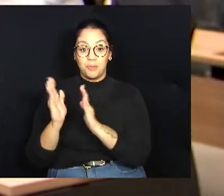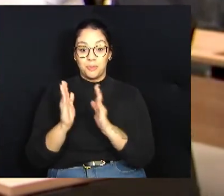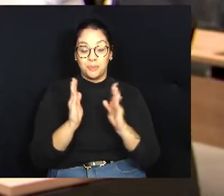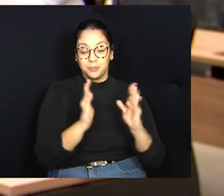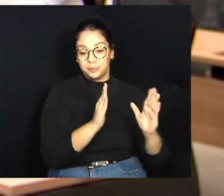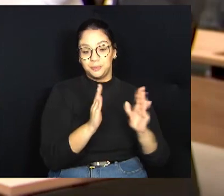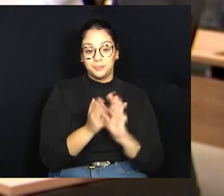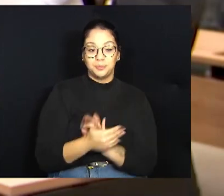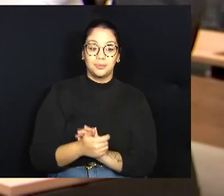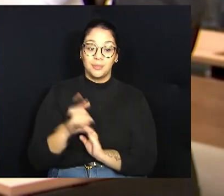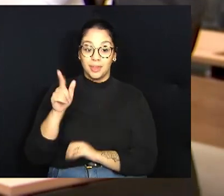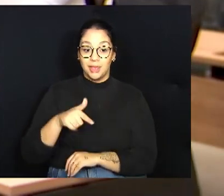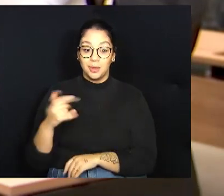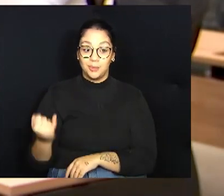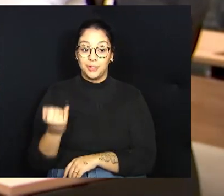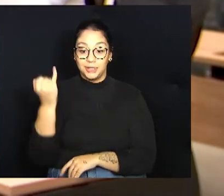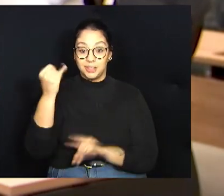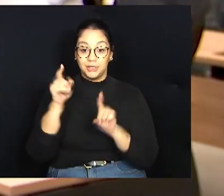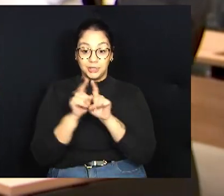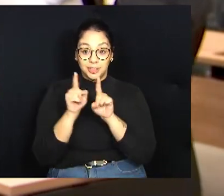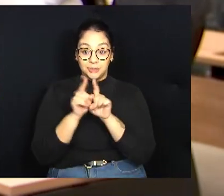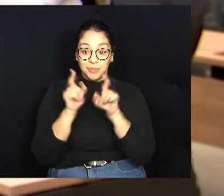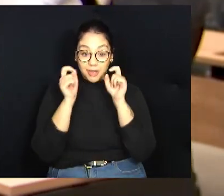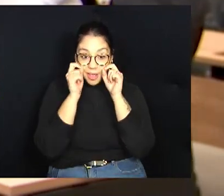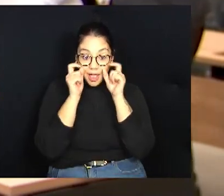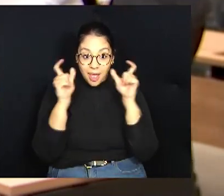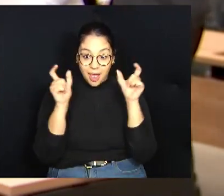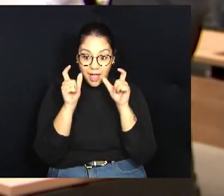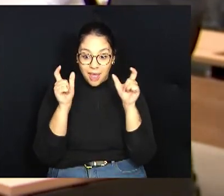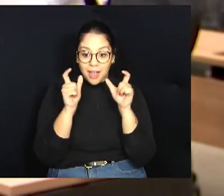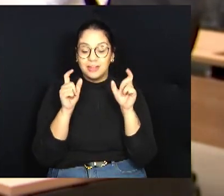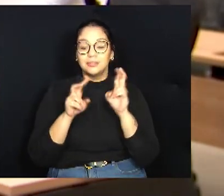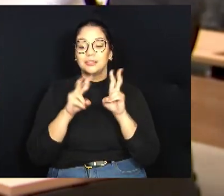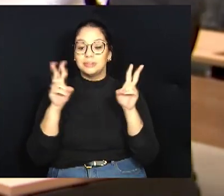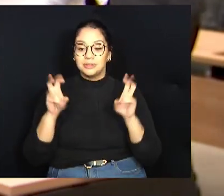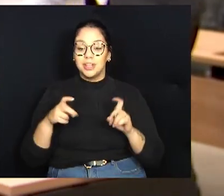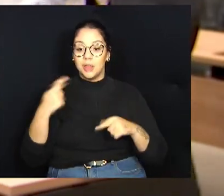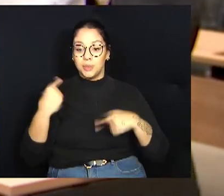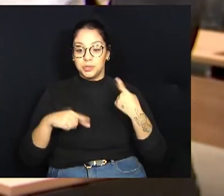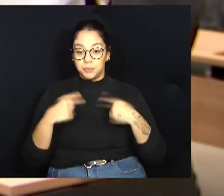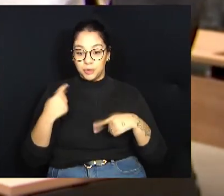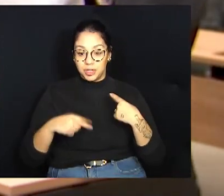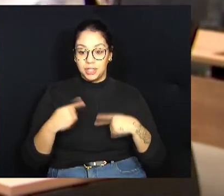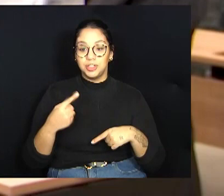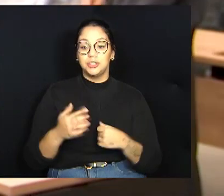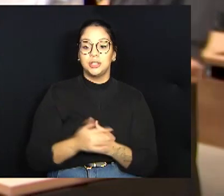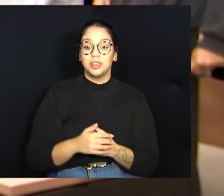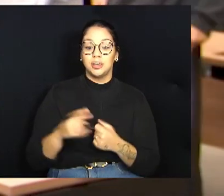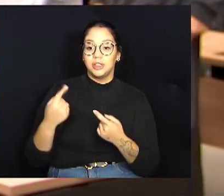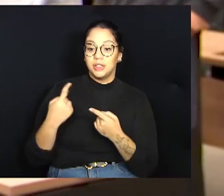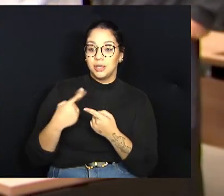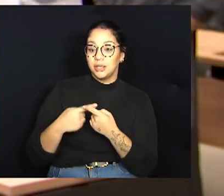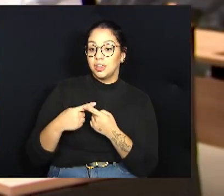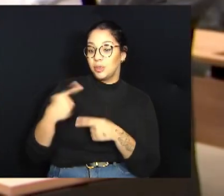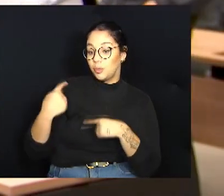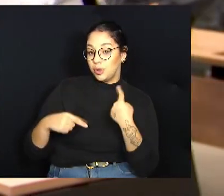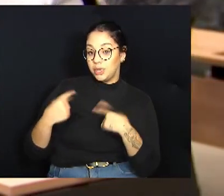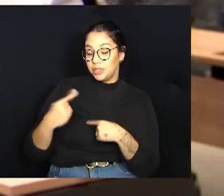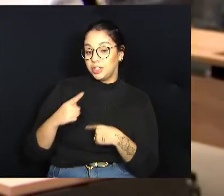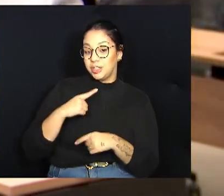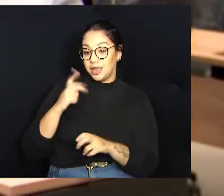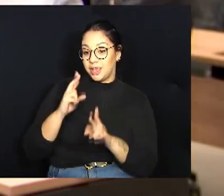importância também é despertar para os assuntos de política, que política tem a ver conosco e como